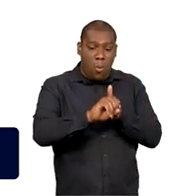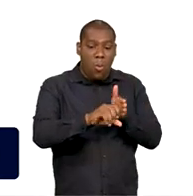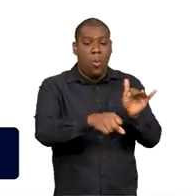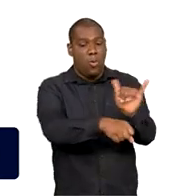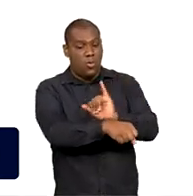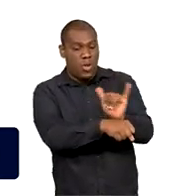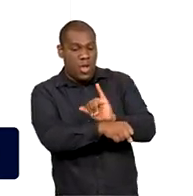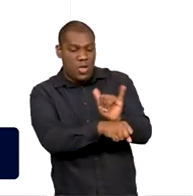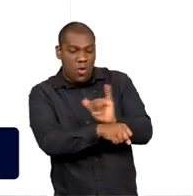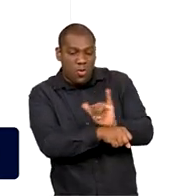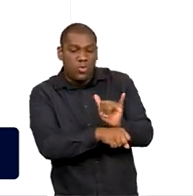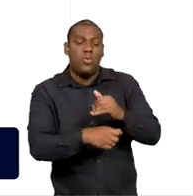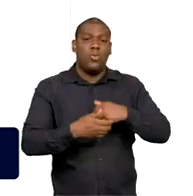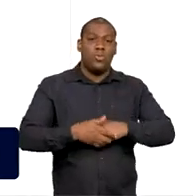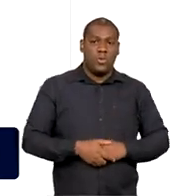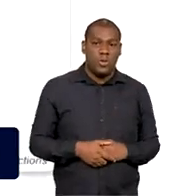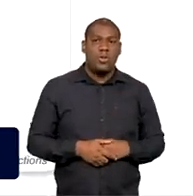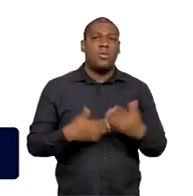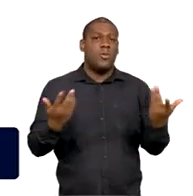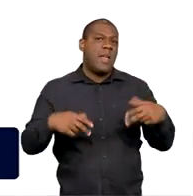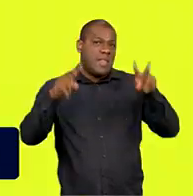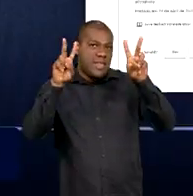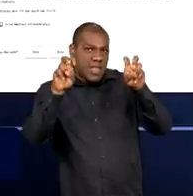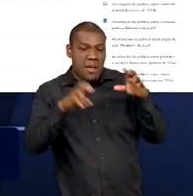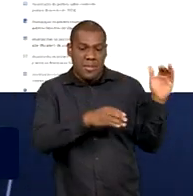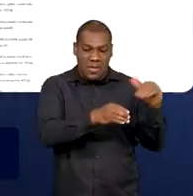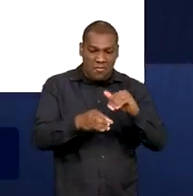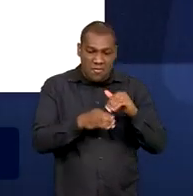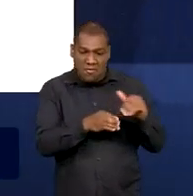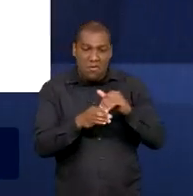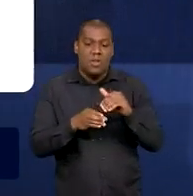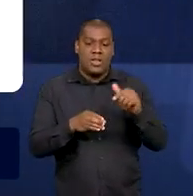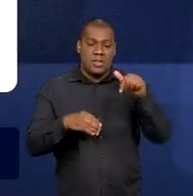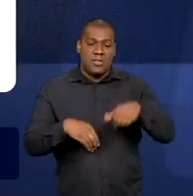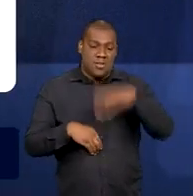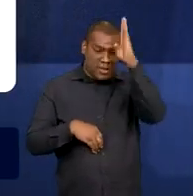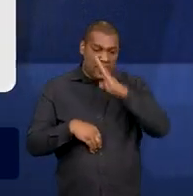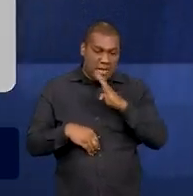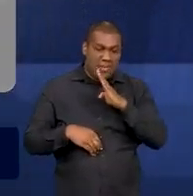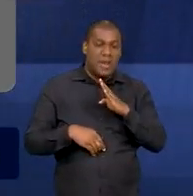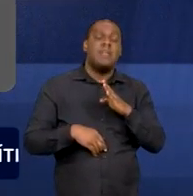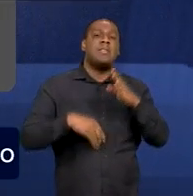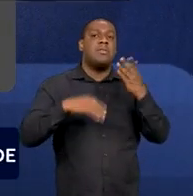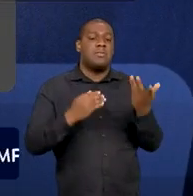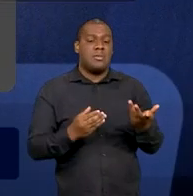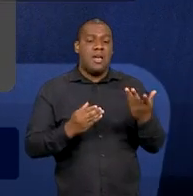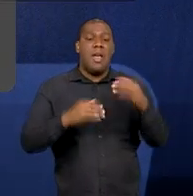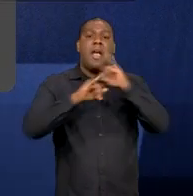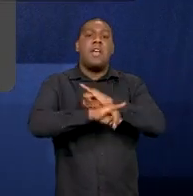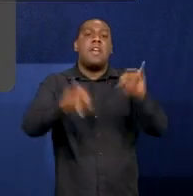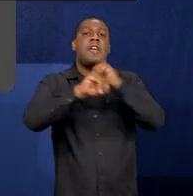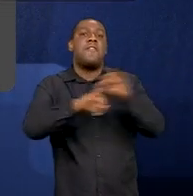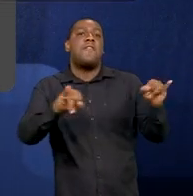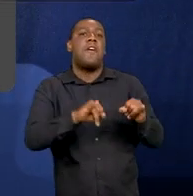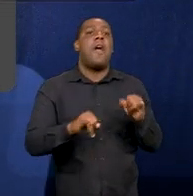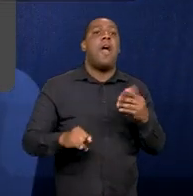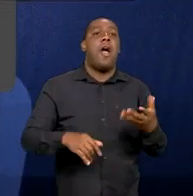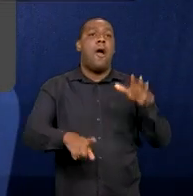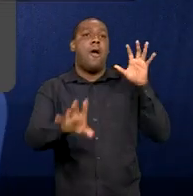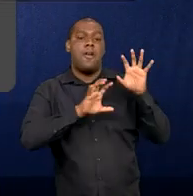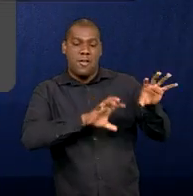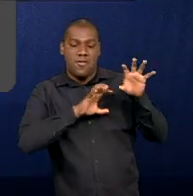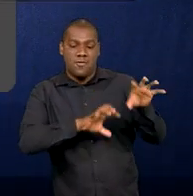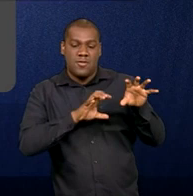impulsionamento de comunicação eleitoral no Brasil. Passam a ser vetados anúncios promovendo eleições, partidos